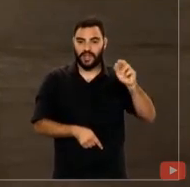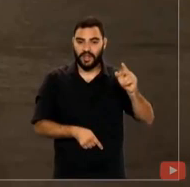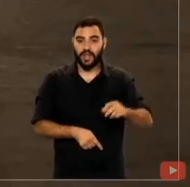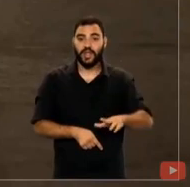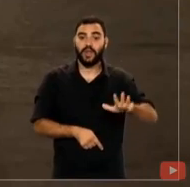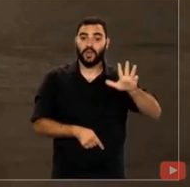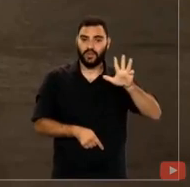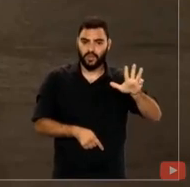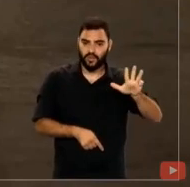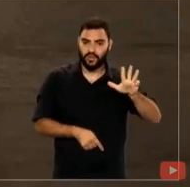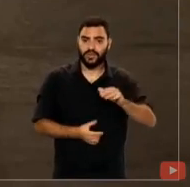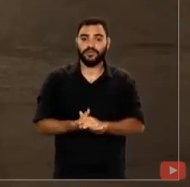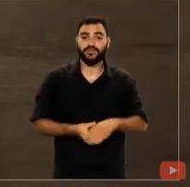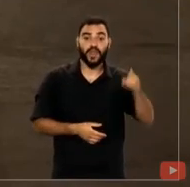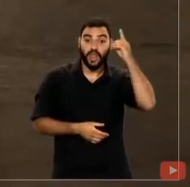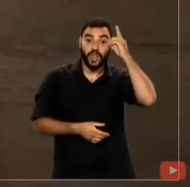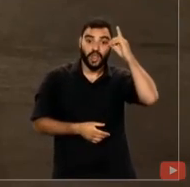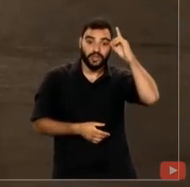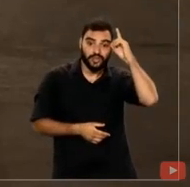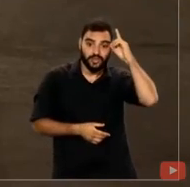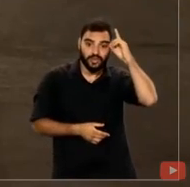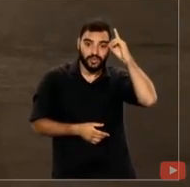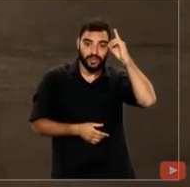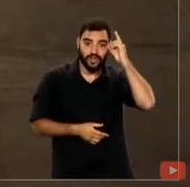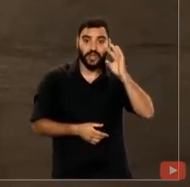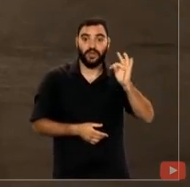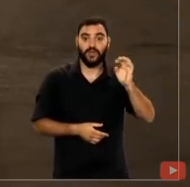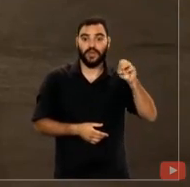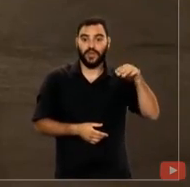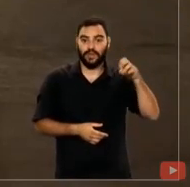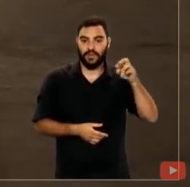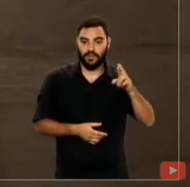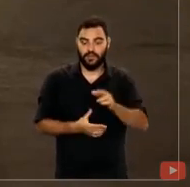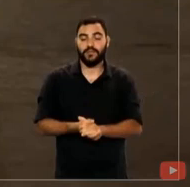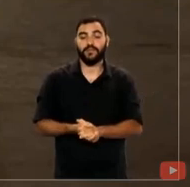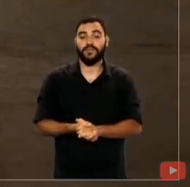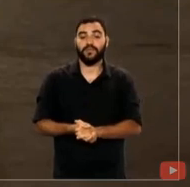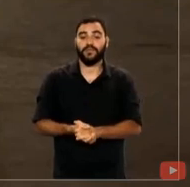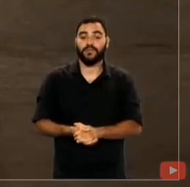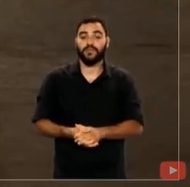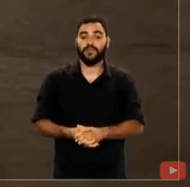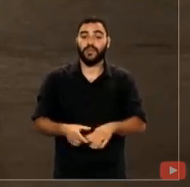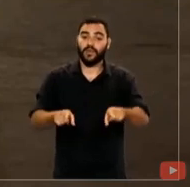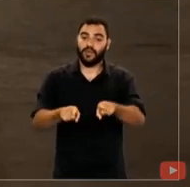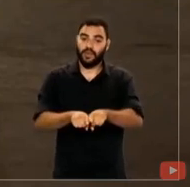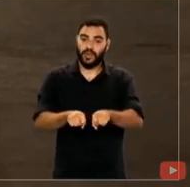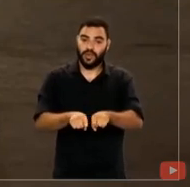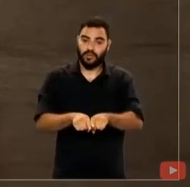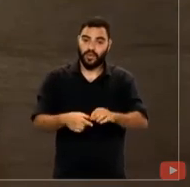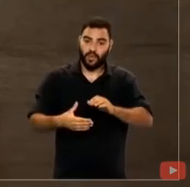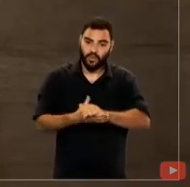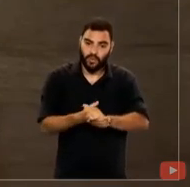Inácio Lula da Silva, Dilma Rousseff, Michel Temer. Cumprimento, todos os senhores